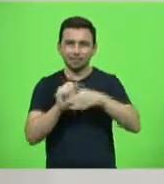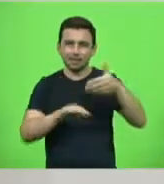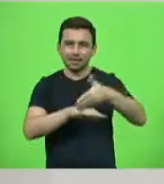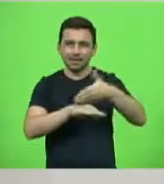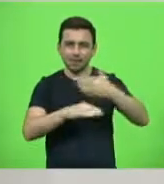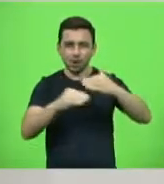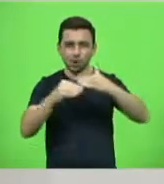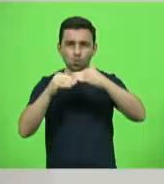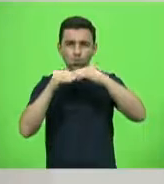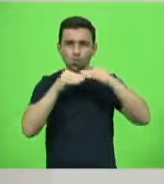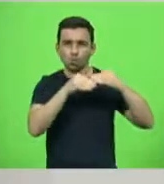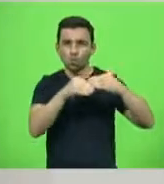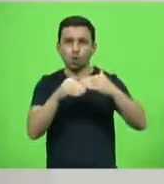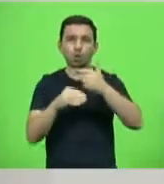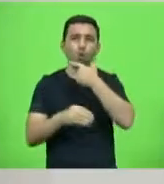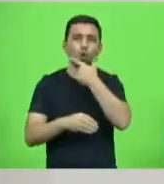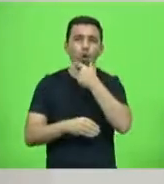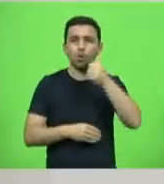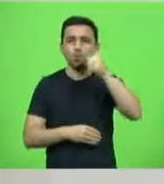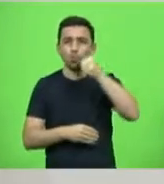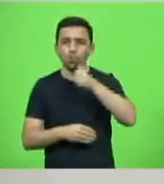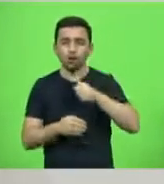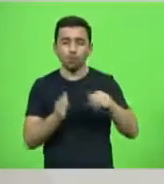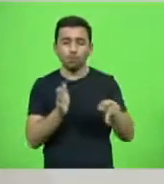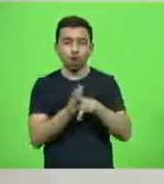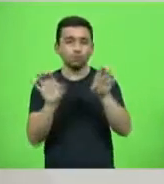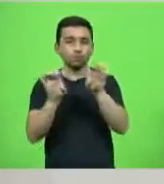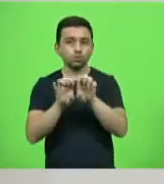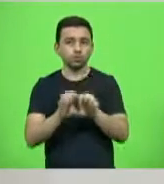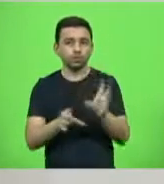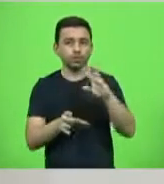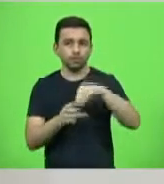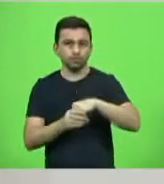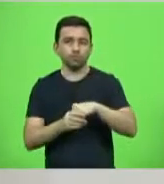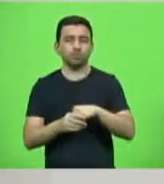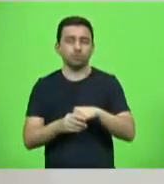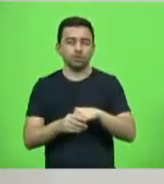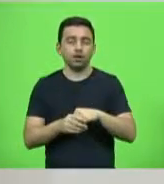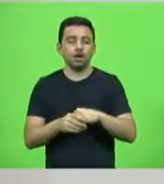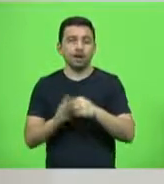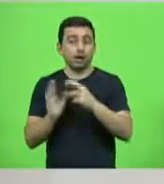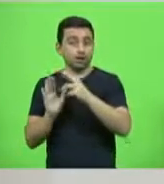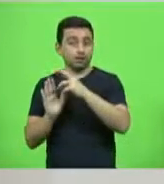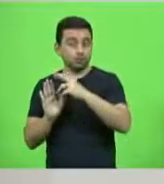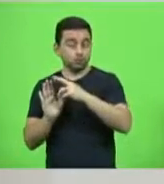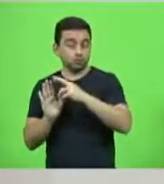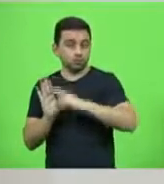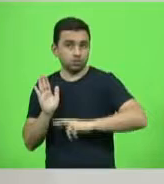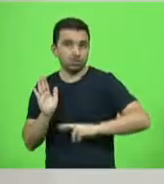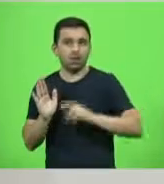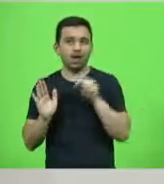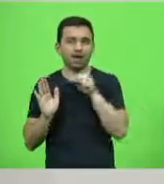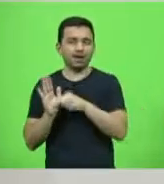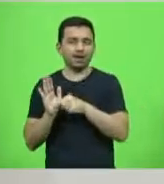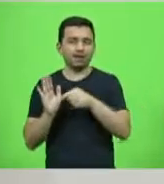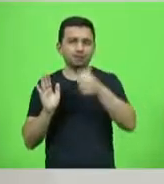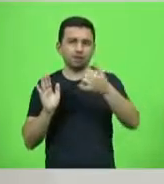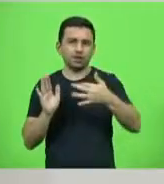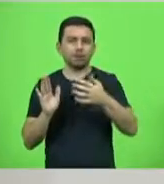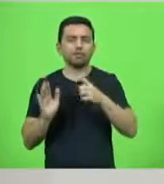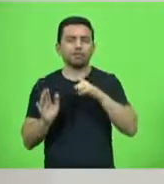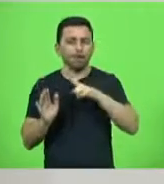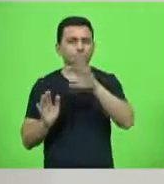entre homens e mulheres na estrutura partidária. Essa resolução pediu uma cota de participação